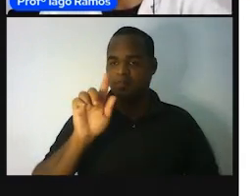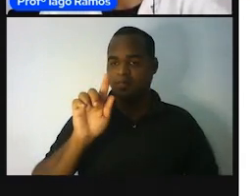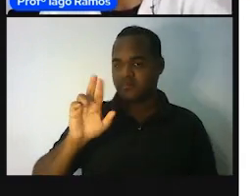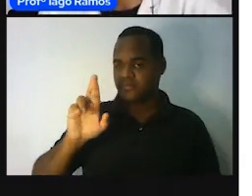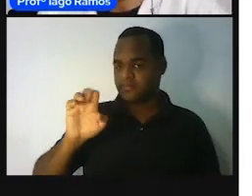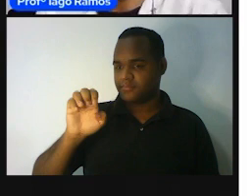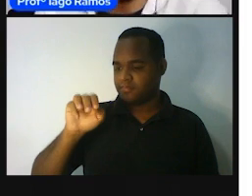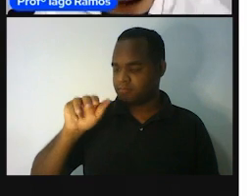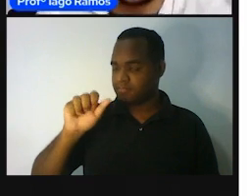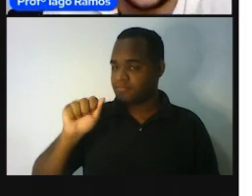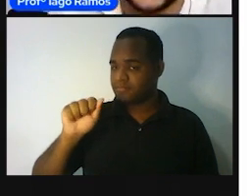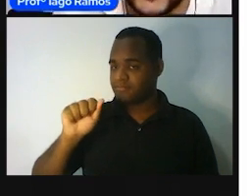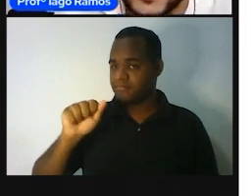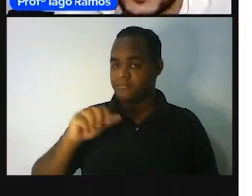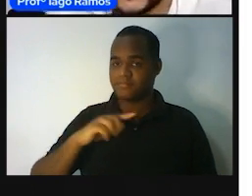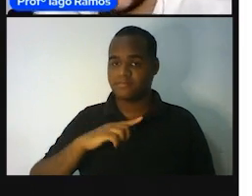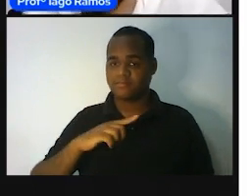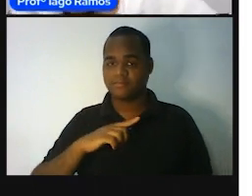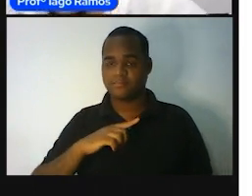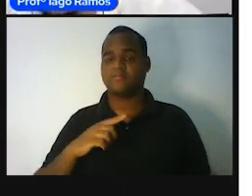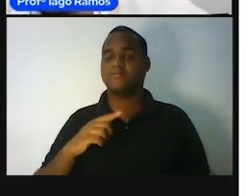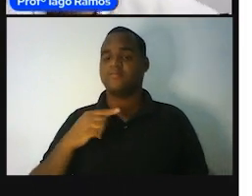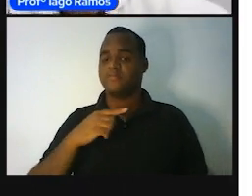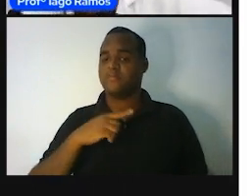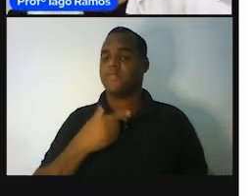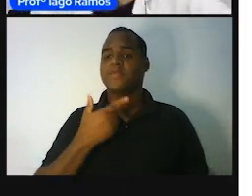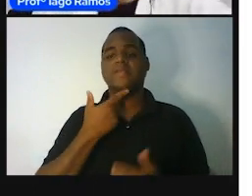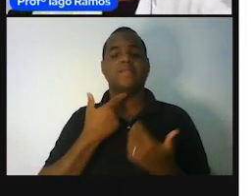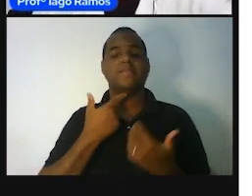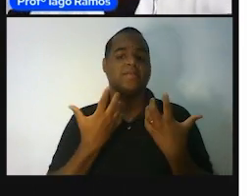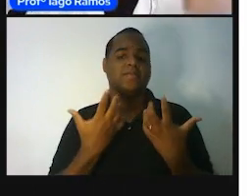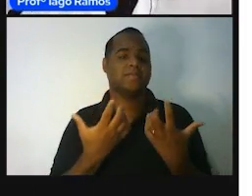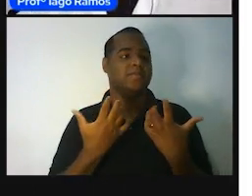ter carregado de ouro, então, como eu preciso dizer, eu quero